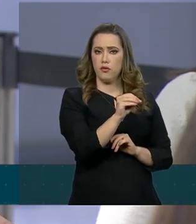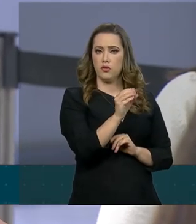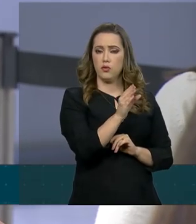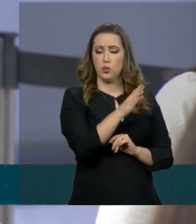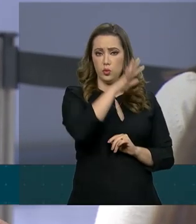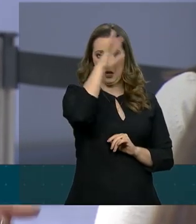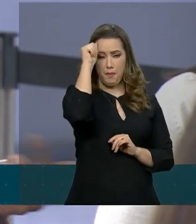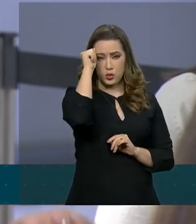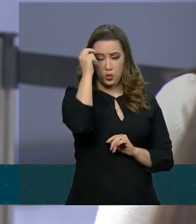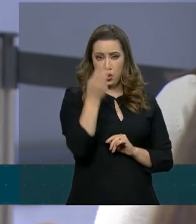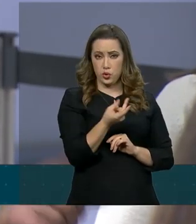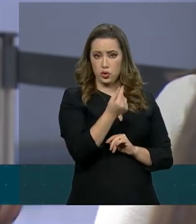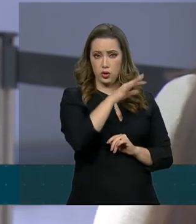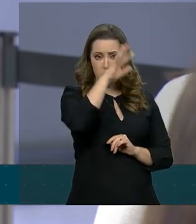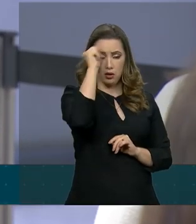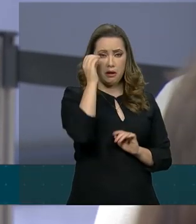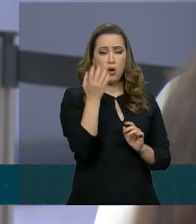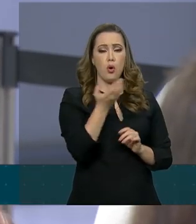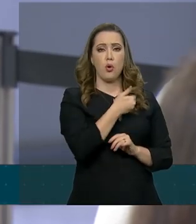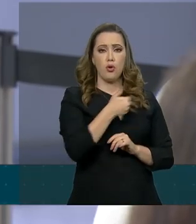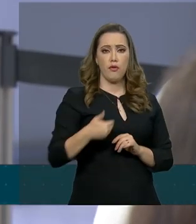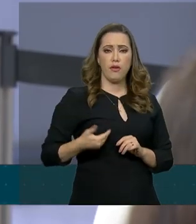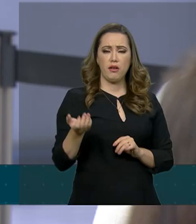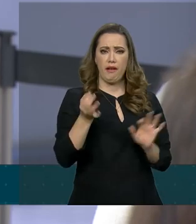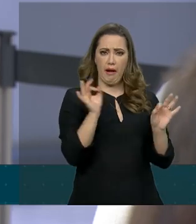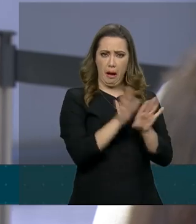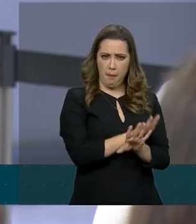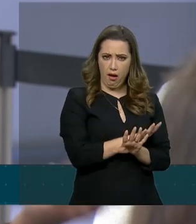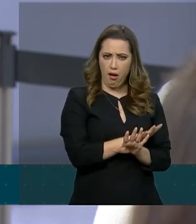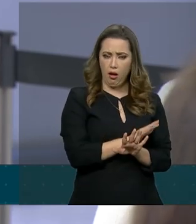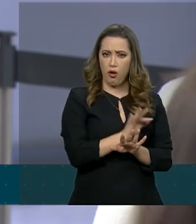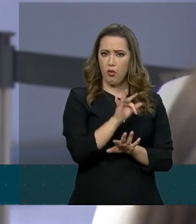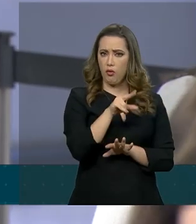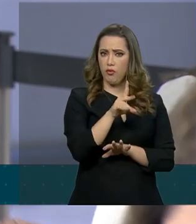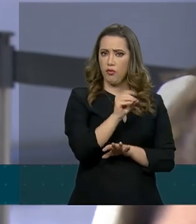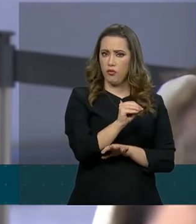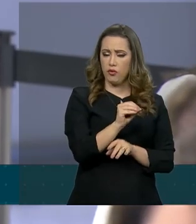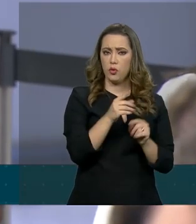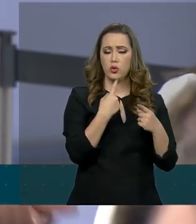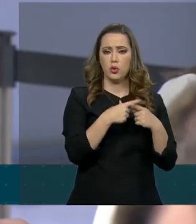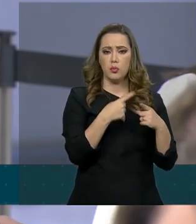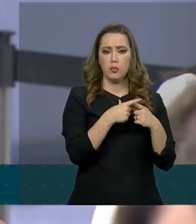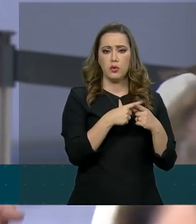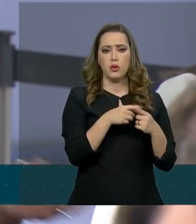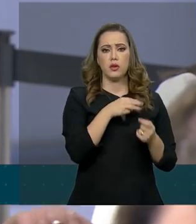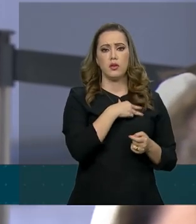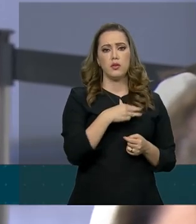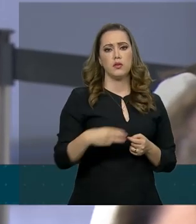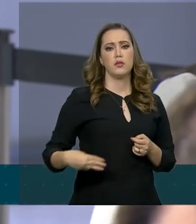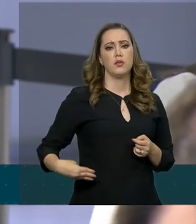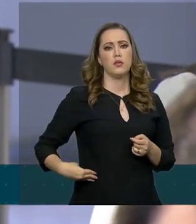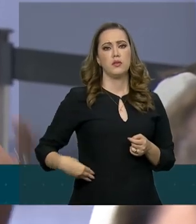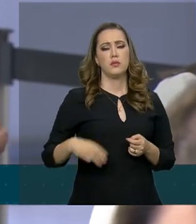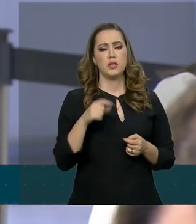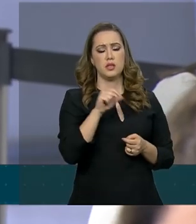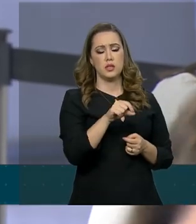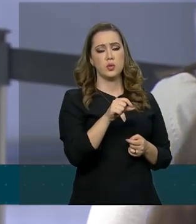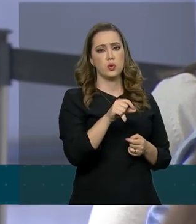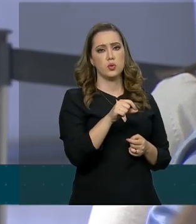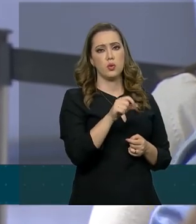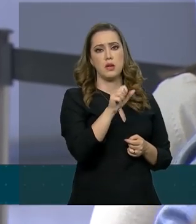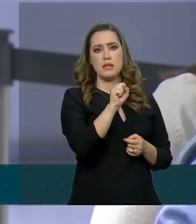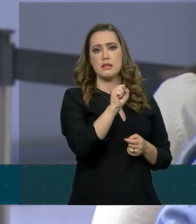governo pretende acabar com o fundo ou manter o fundo, até porque hoje o ministro Salles criticou a Noruega.